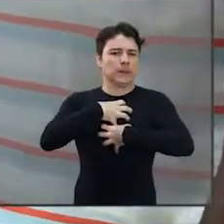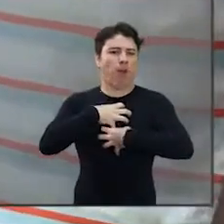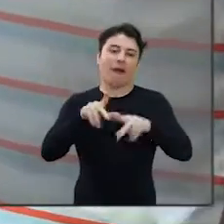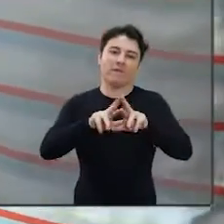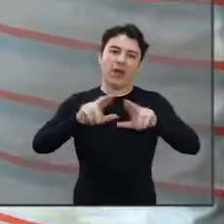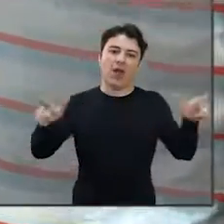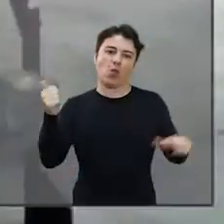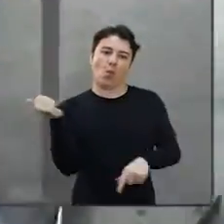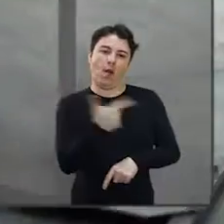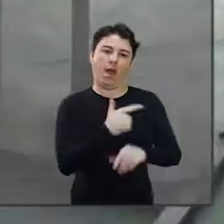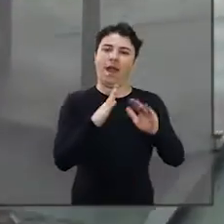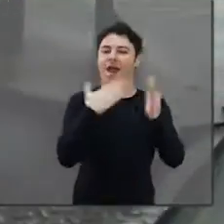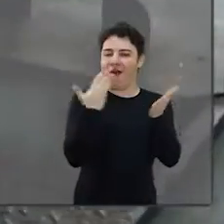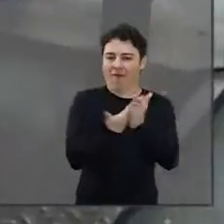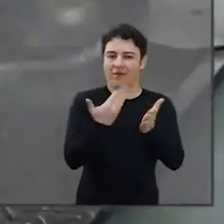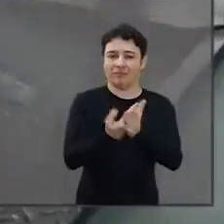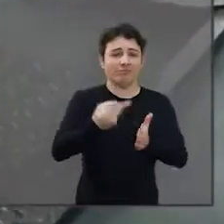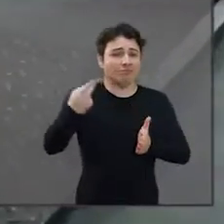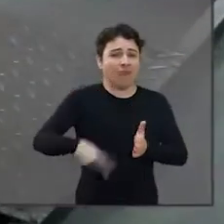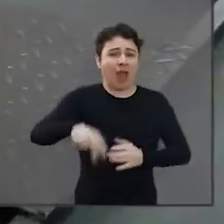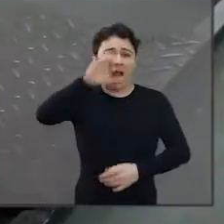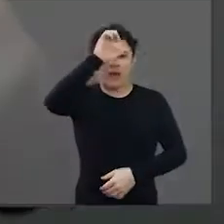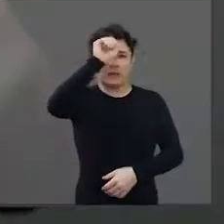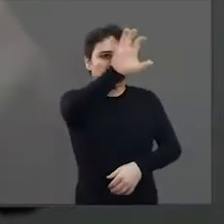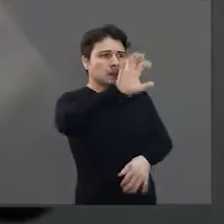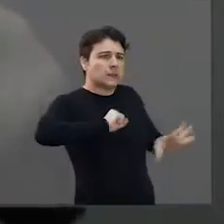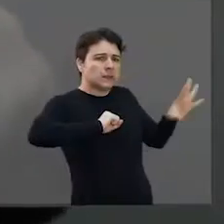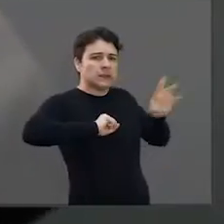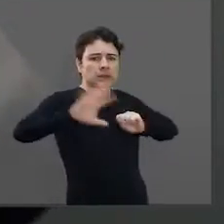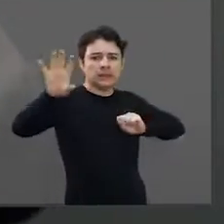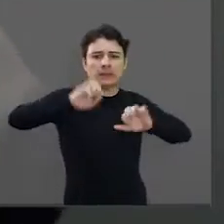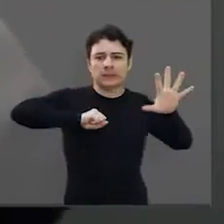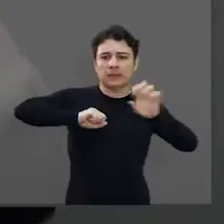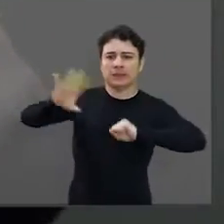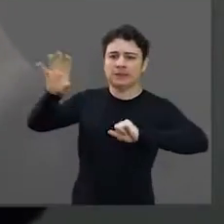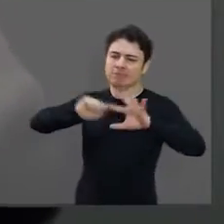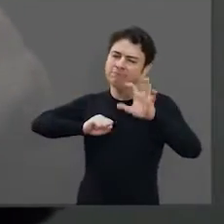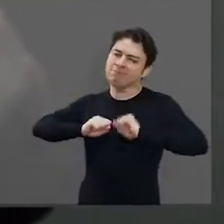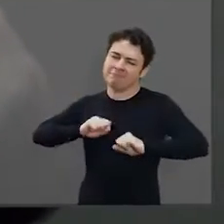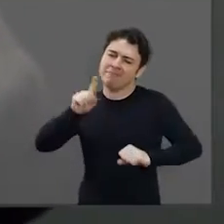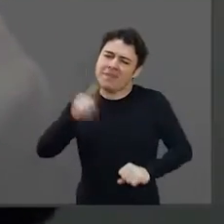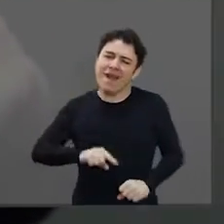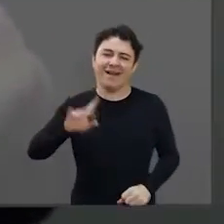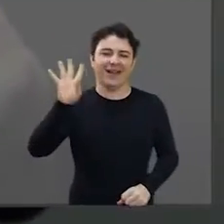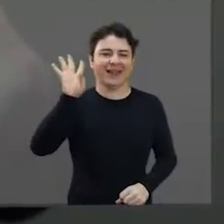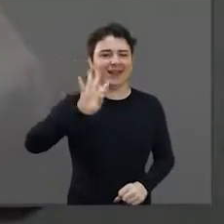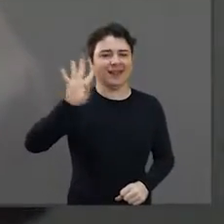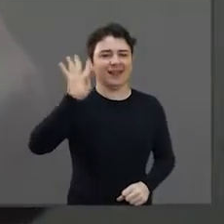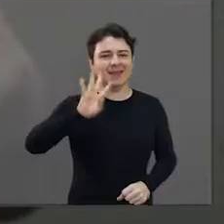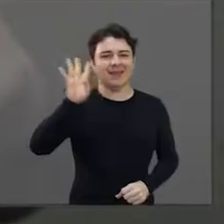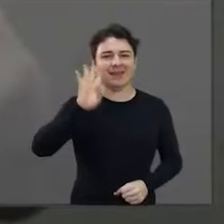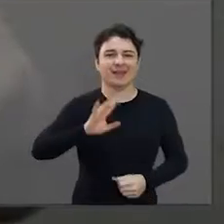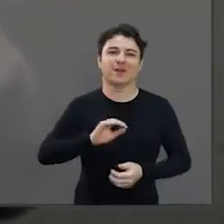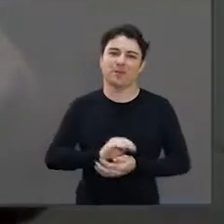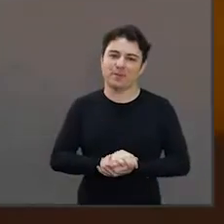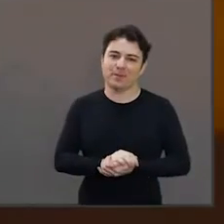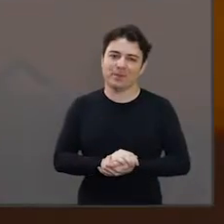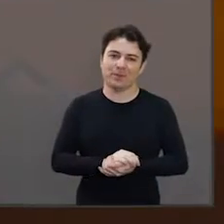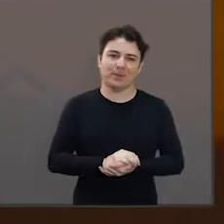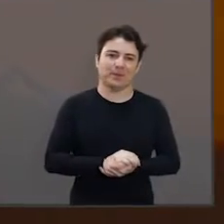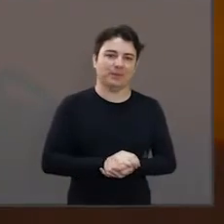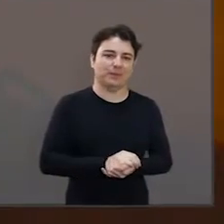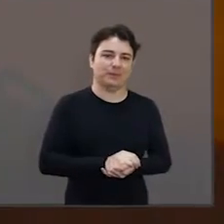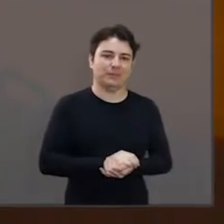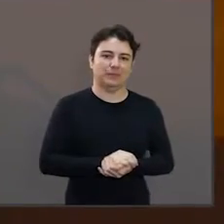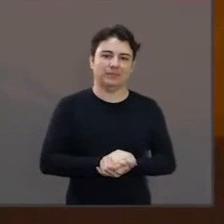interativa, de uma forma lúdica, bem diferente daquilo que ele tem no espaço formal, que ele tem dentro da escola, ele aprende a ciência de uma forma mais